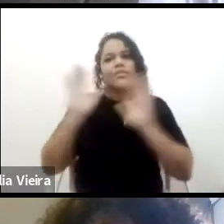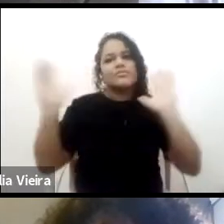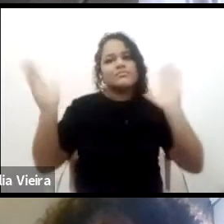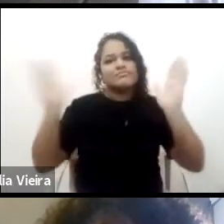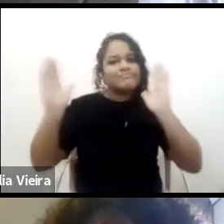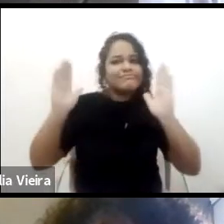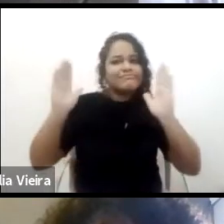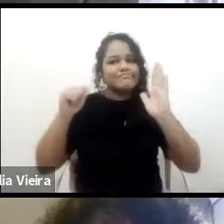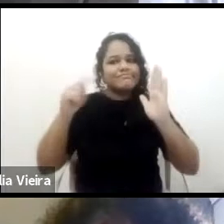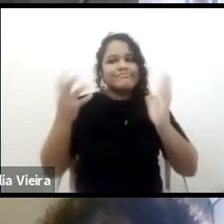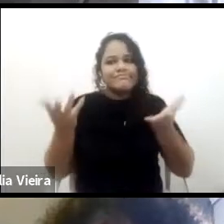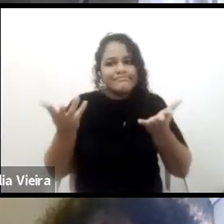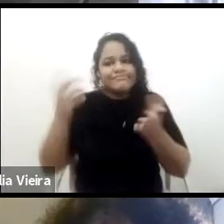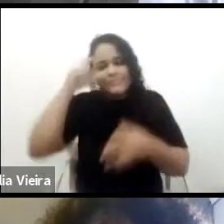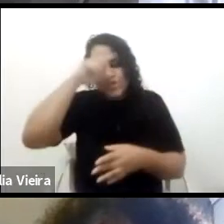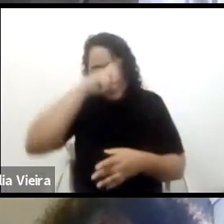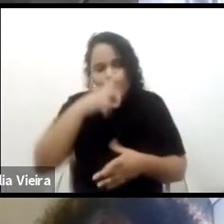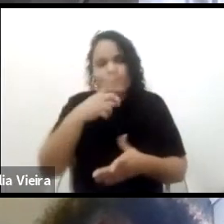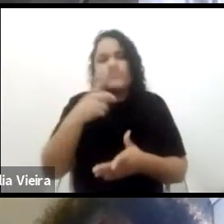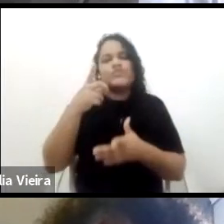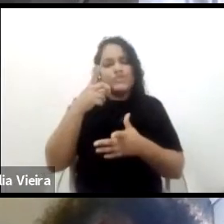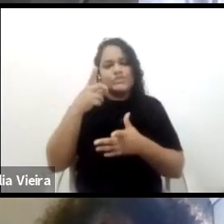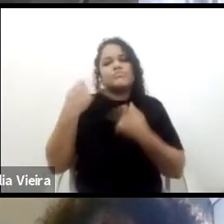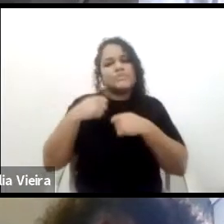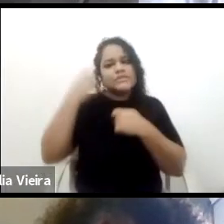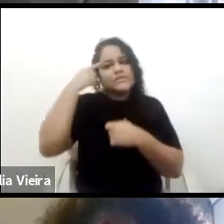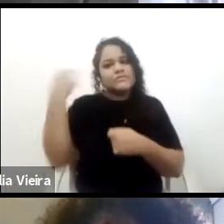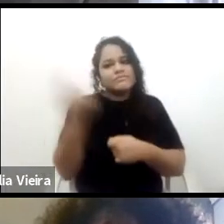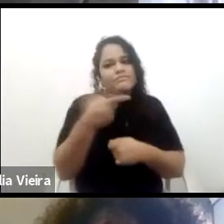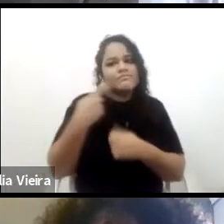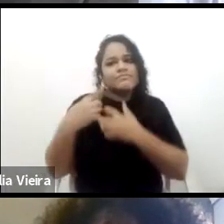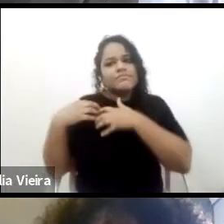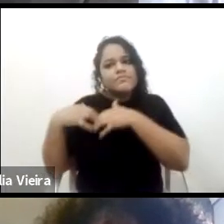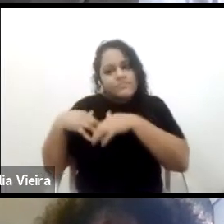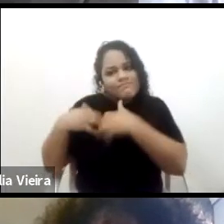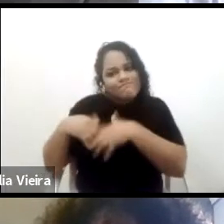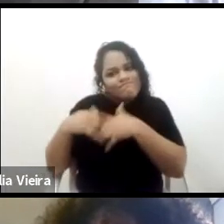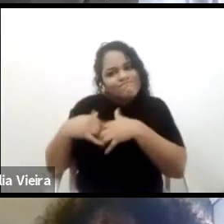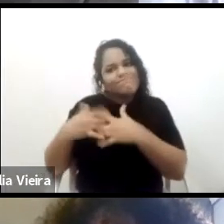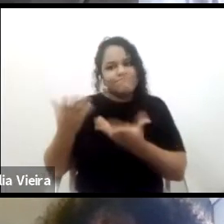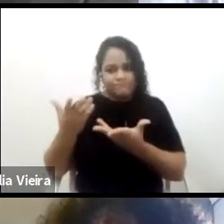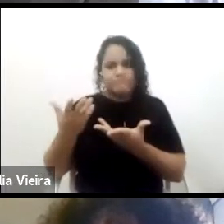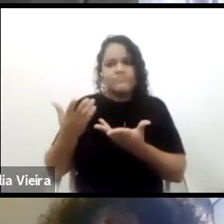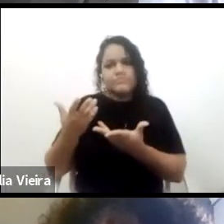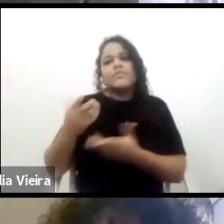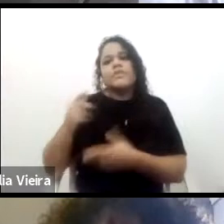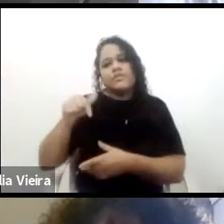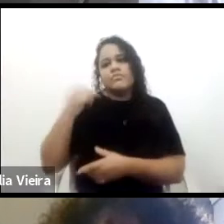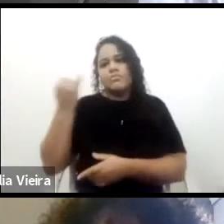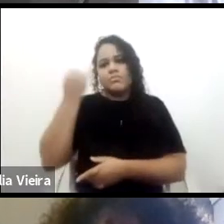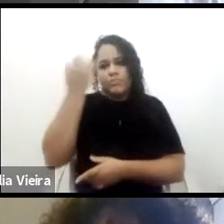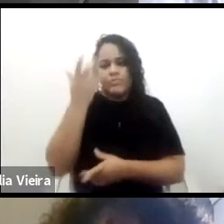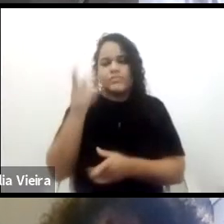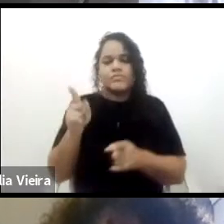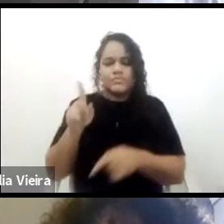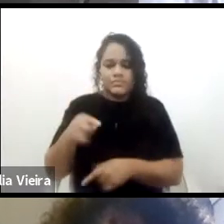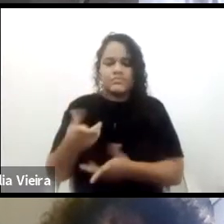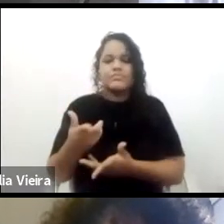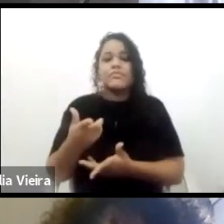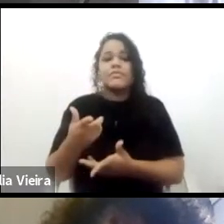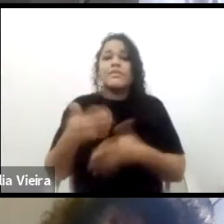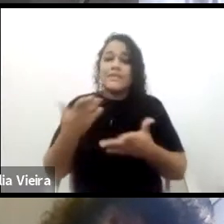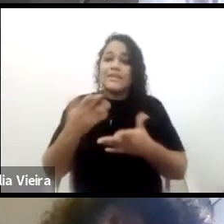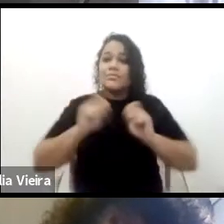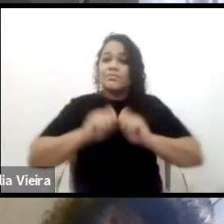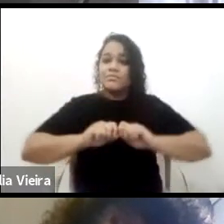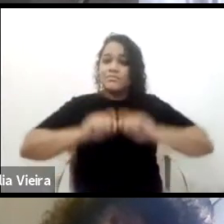e que nós estamos nesse momento para recantar também. Acho que isso é muito importante. então, o Portal do